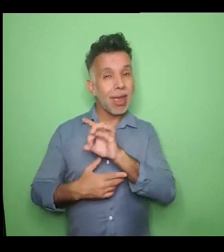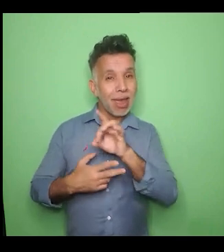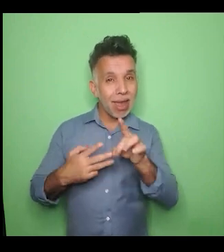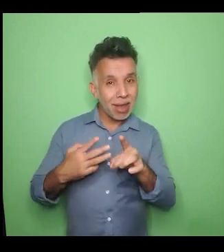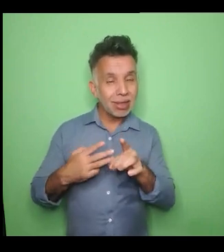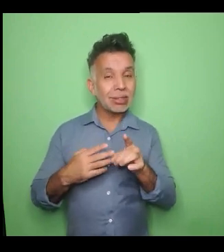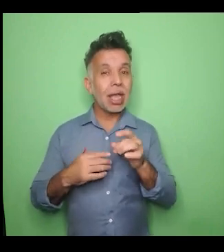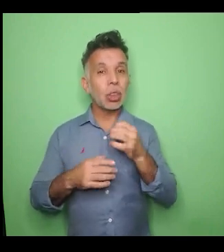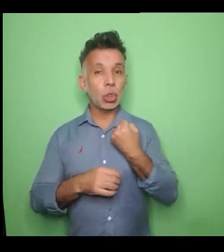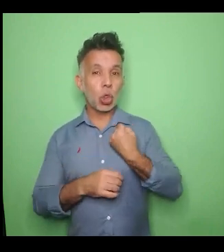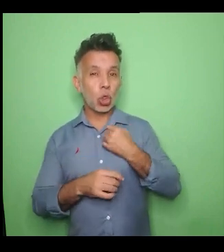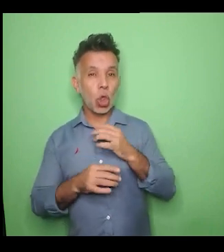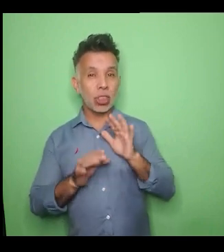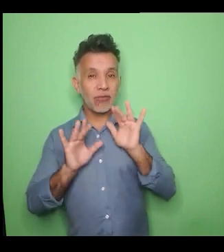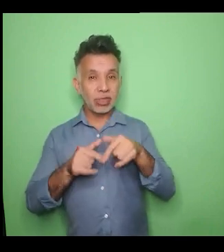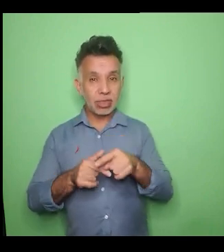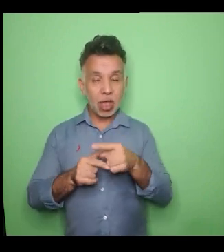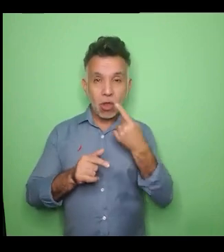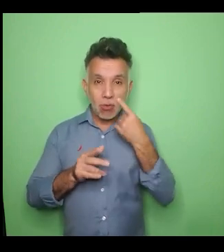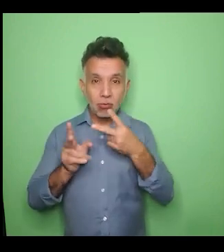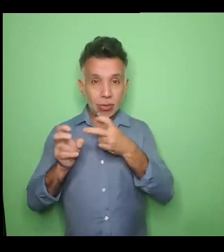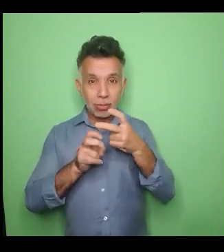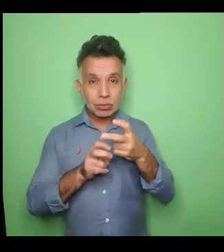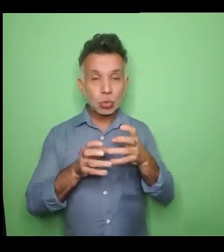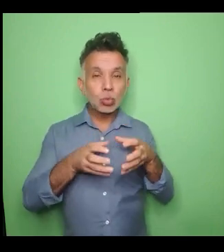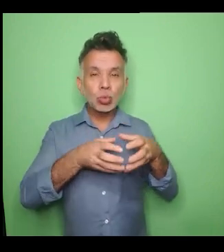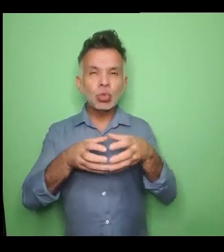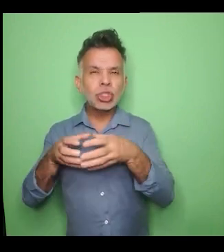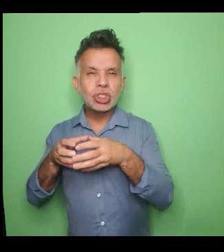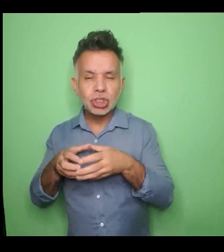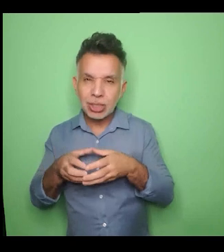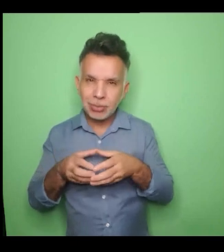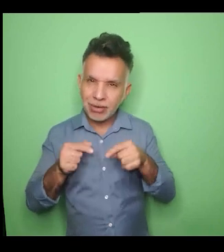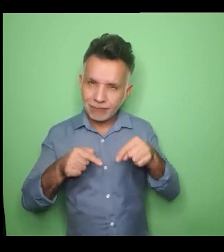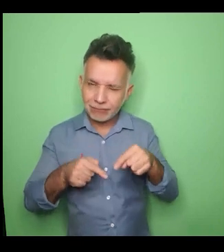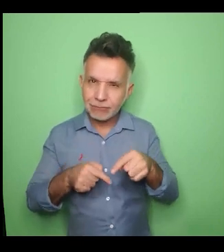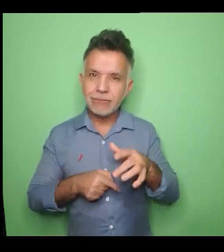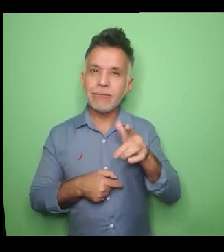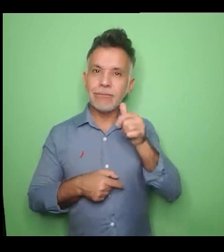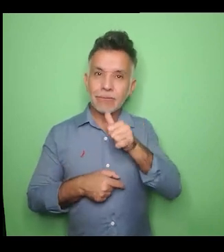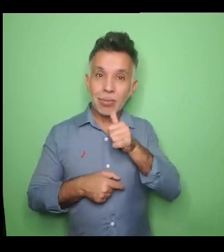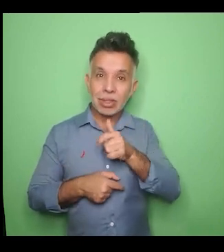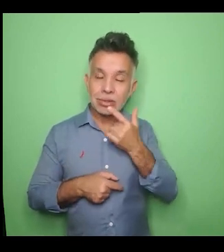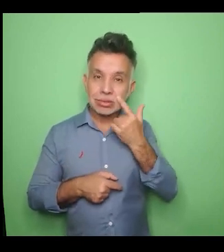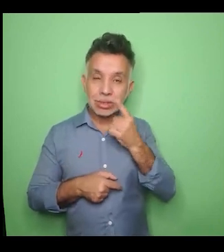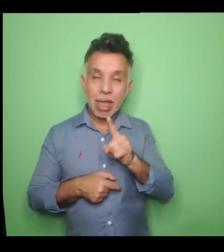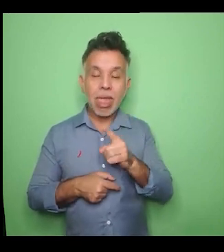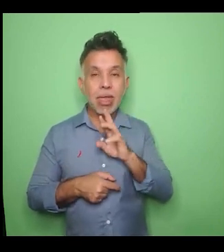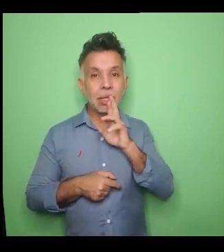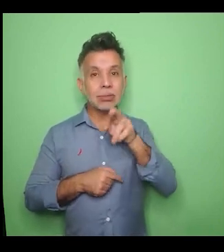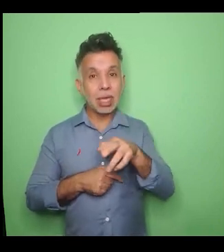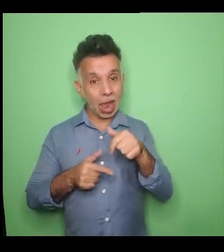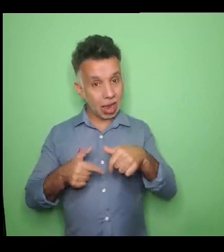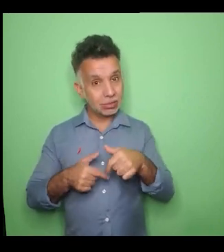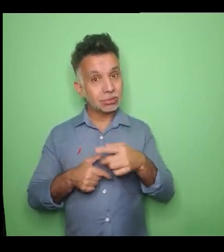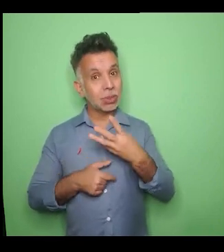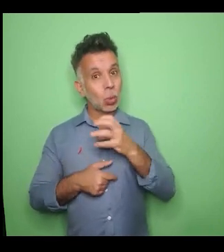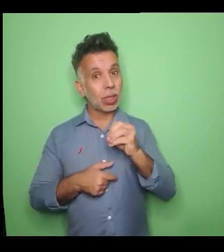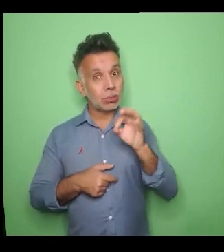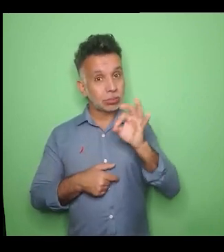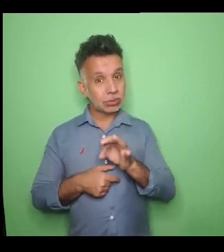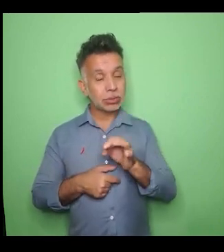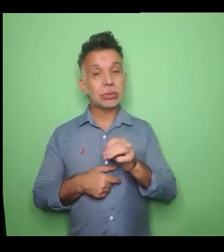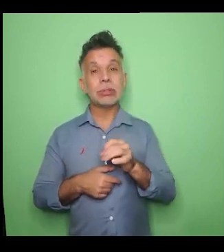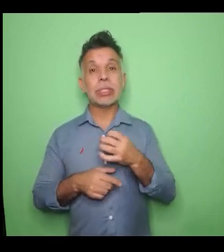chamado Trust Index, que corresponde a 40% da nota. E a avaliação das práticas no nosso